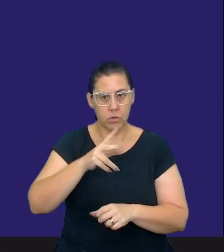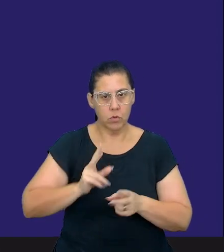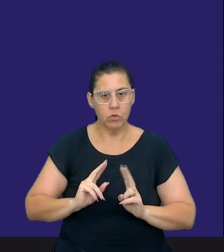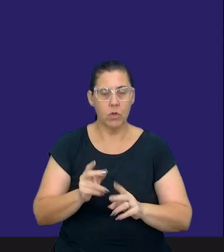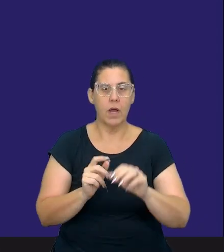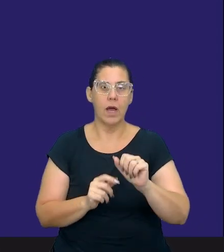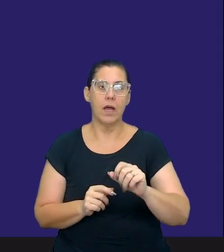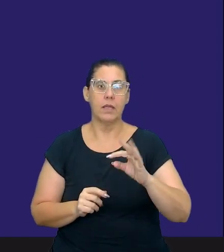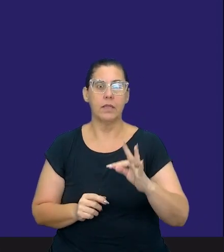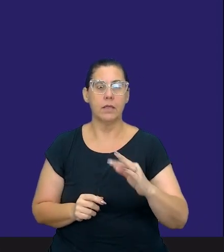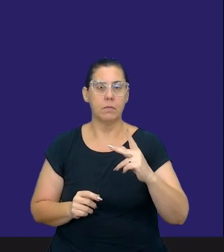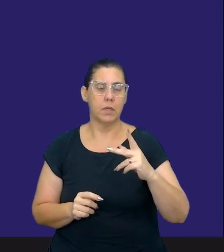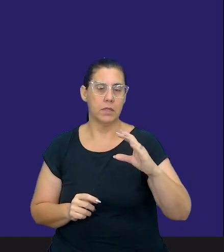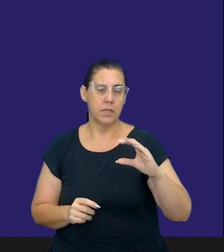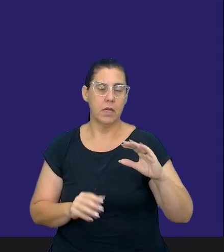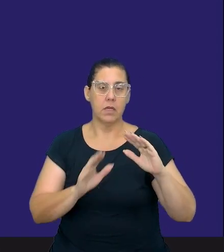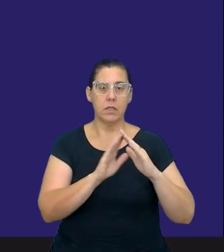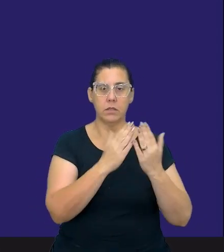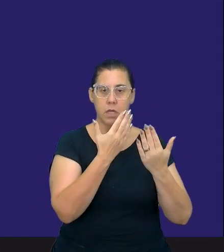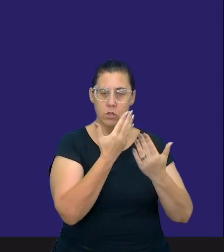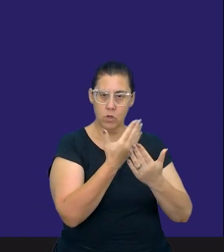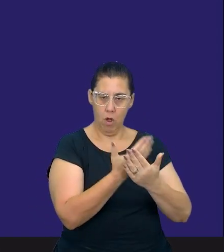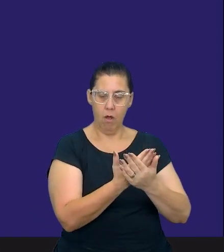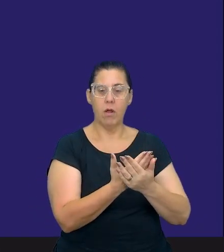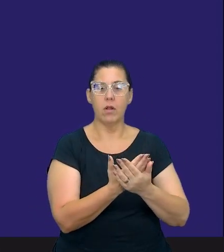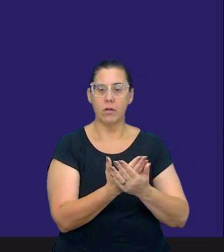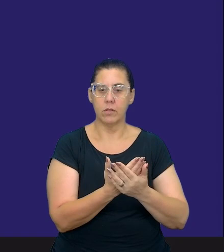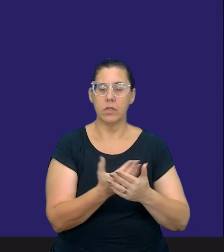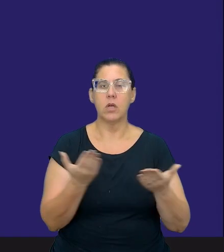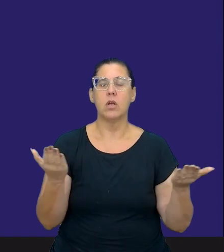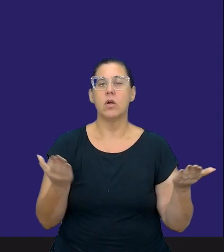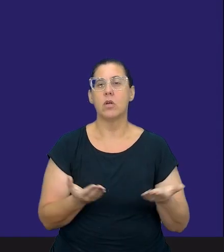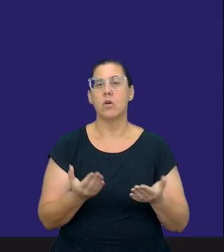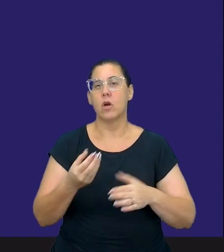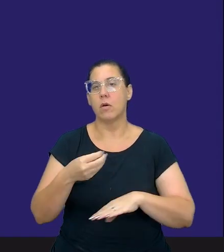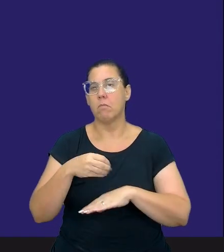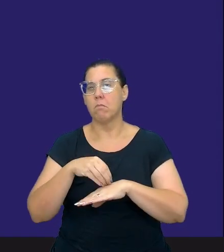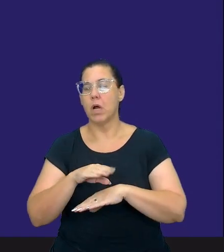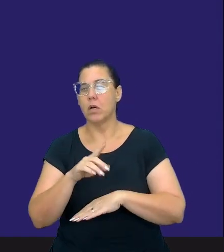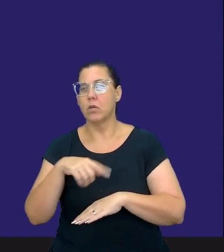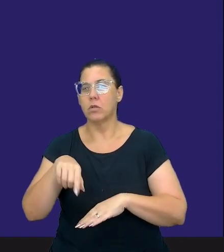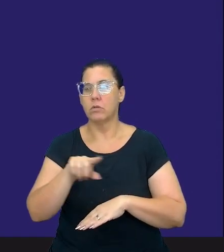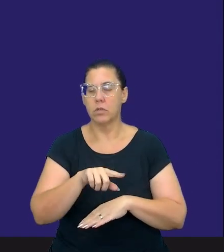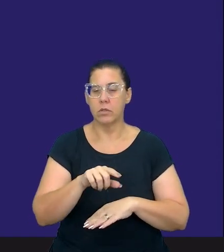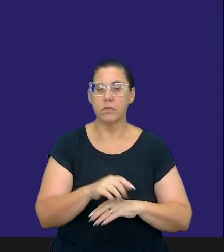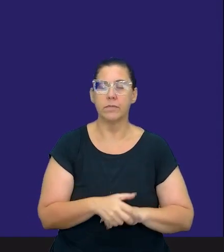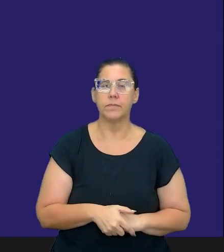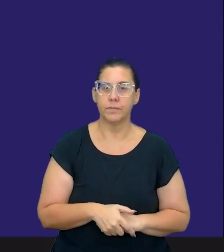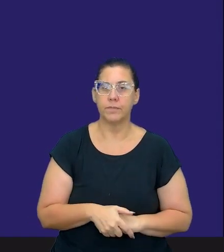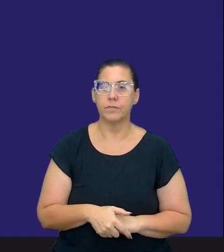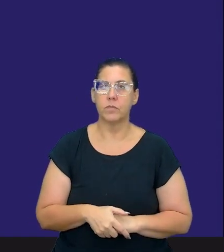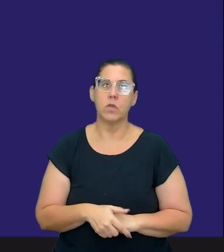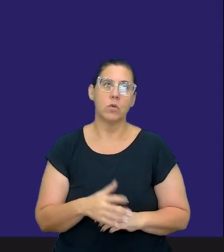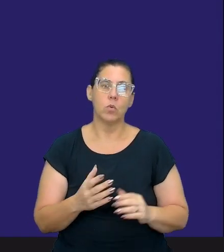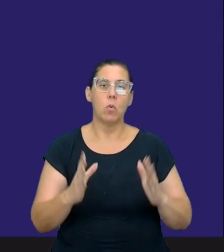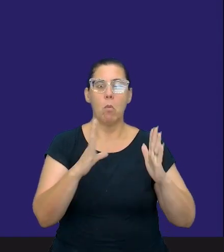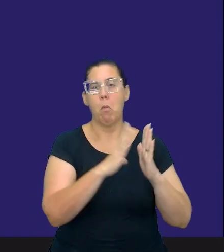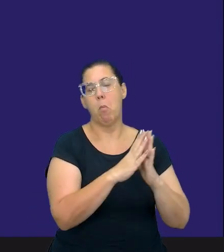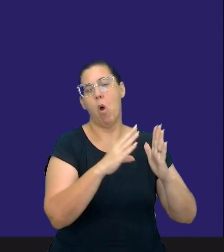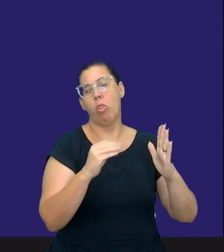ATPC da escola, da unidade escolar, agora eu vou sugerir para vocês um modelo